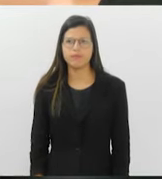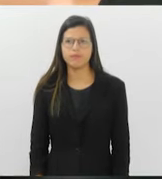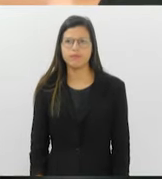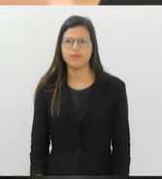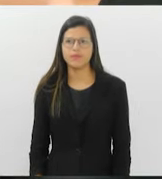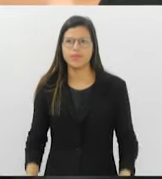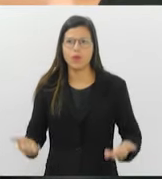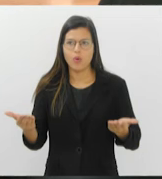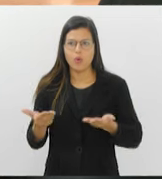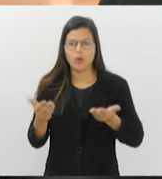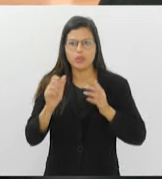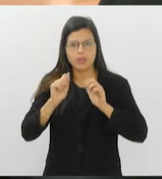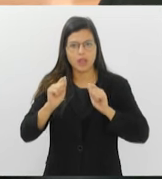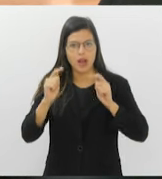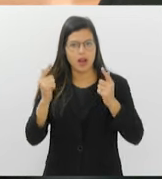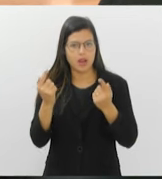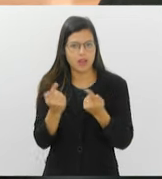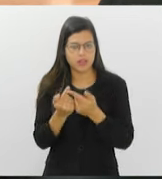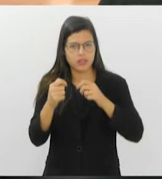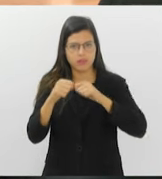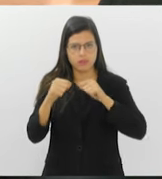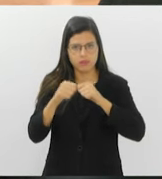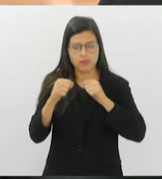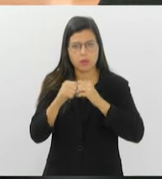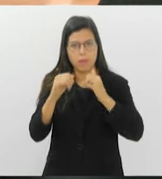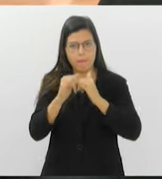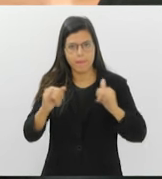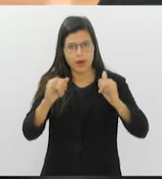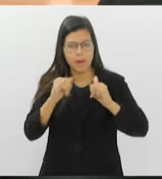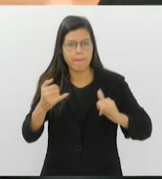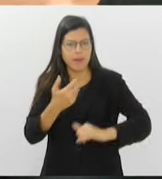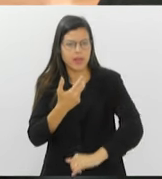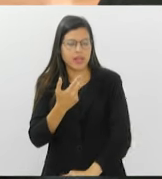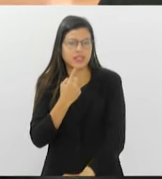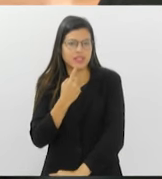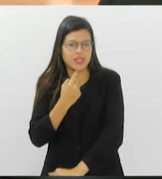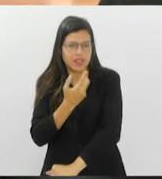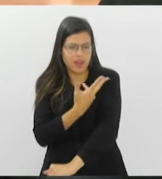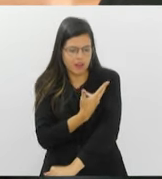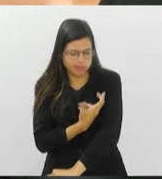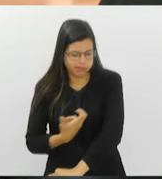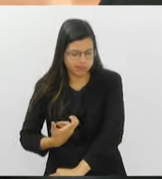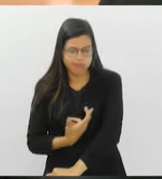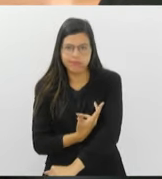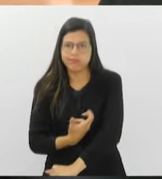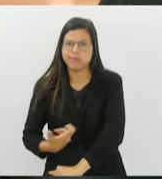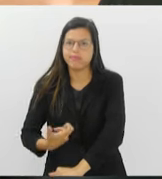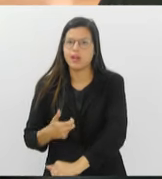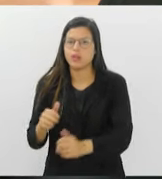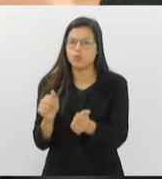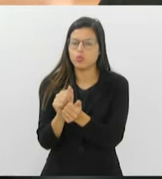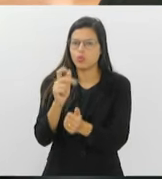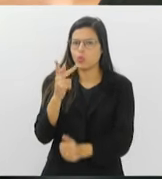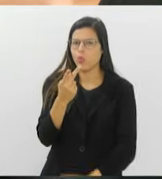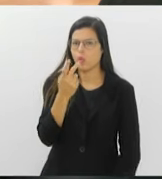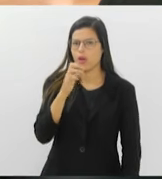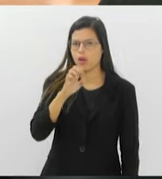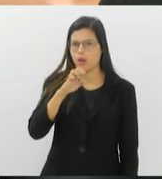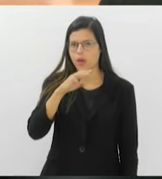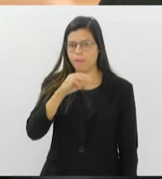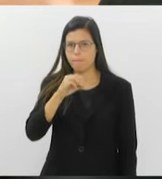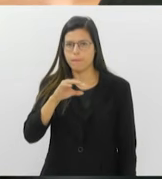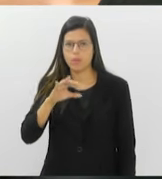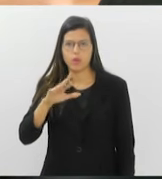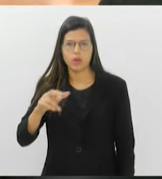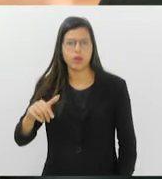E hoje a LERJ vai realizar uma campanha de doação de sangue em parceria com o Emo Rio. Você pode participar das 10 da manhã às